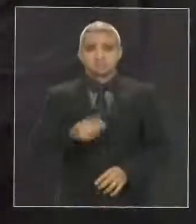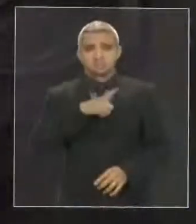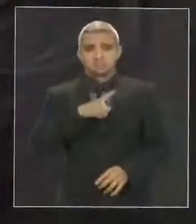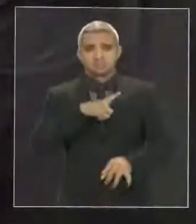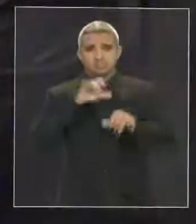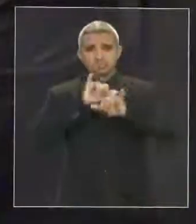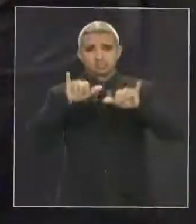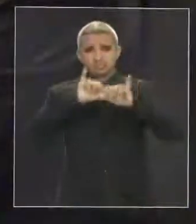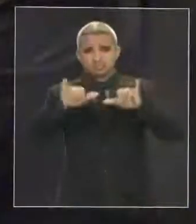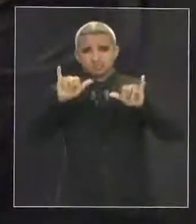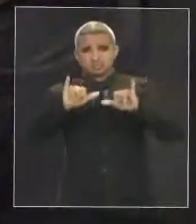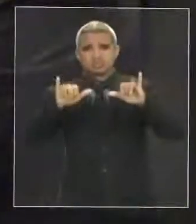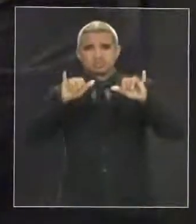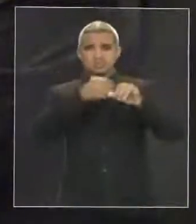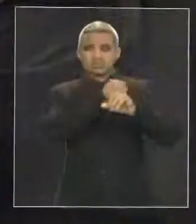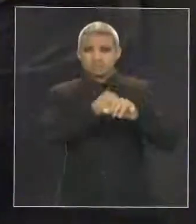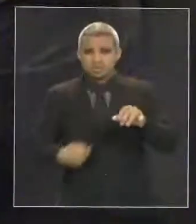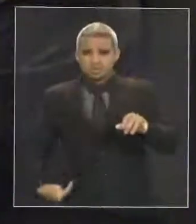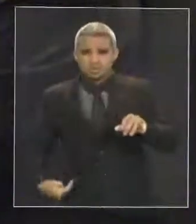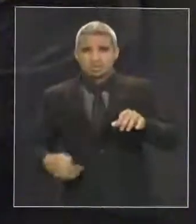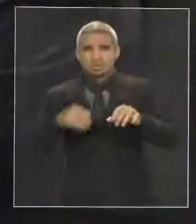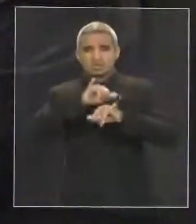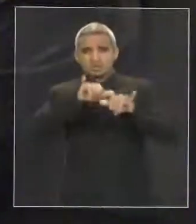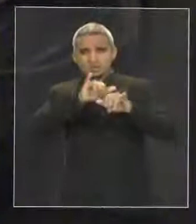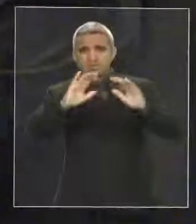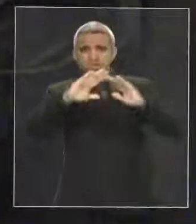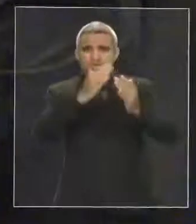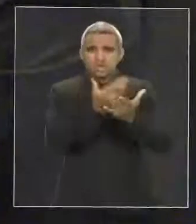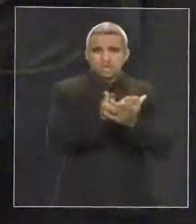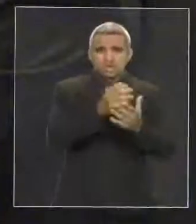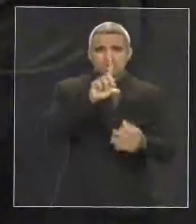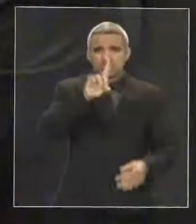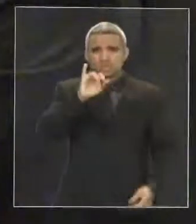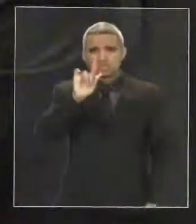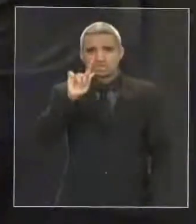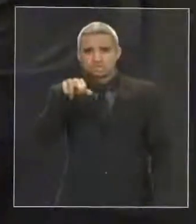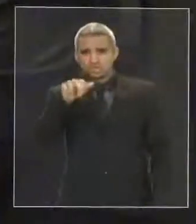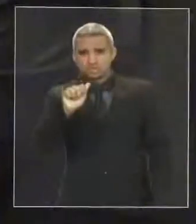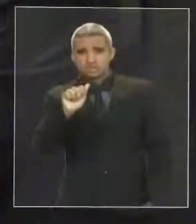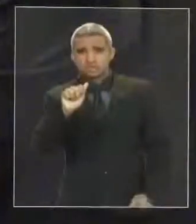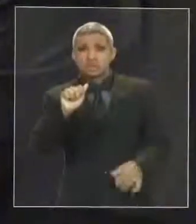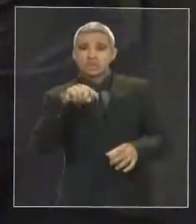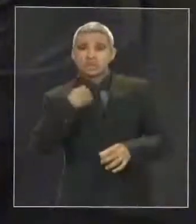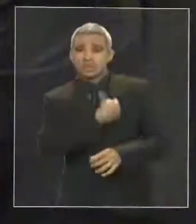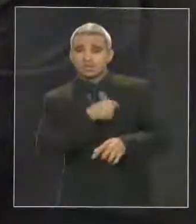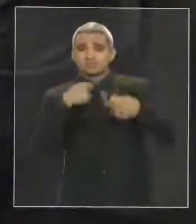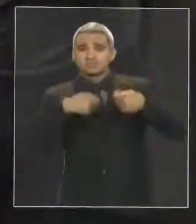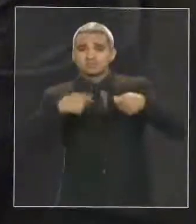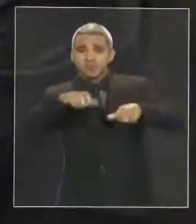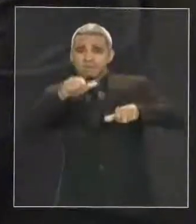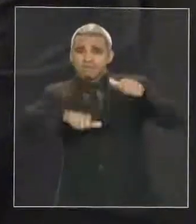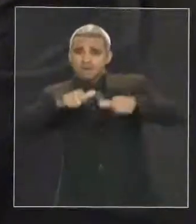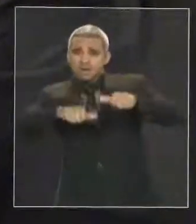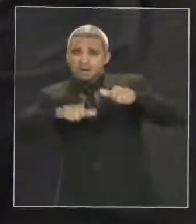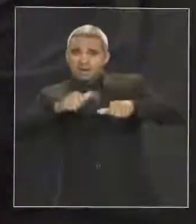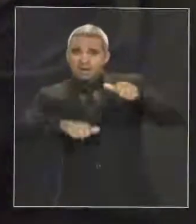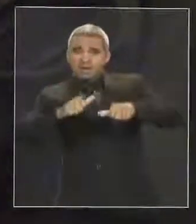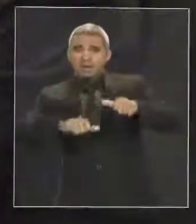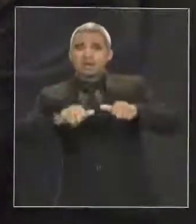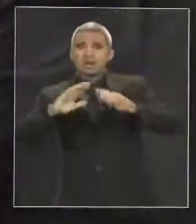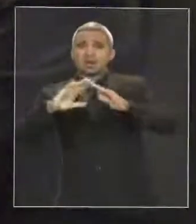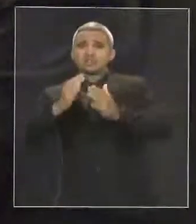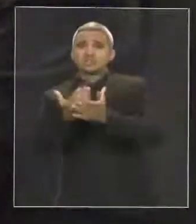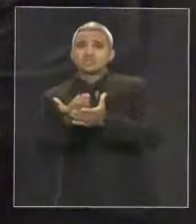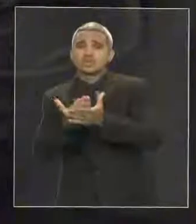sobre a questão das escolas dignas, nós temos que ver a situação também de como estão as escolas após as suas